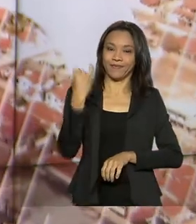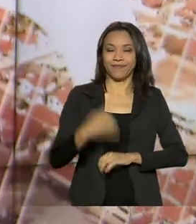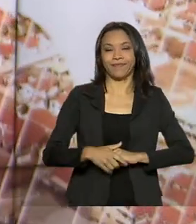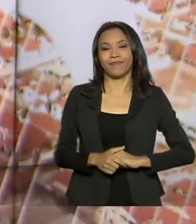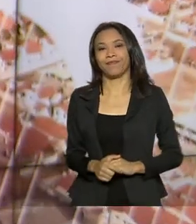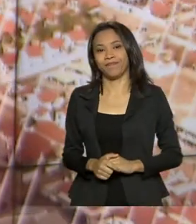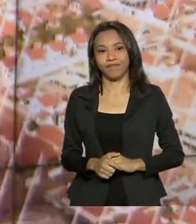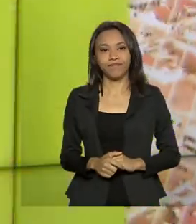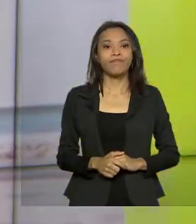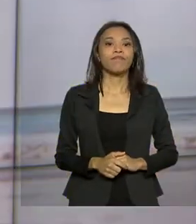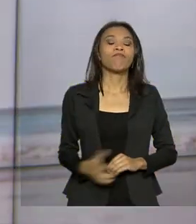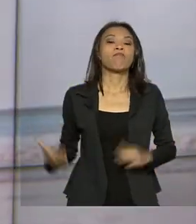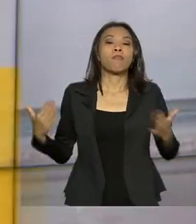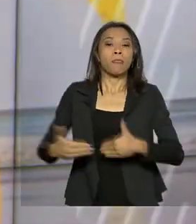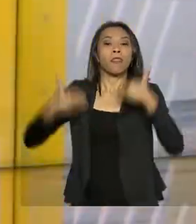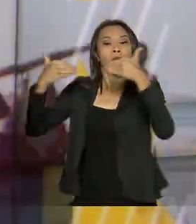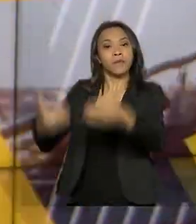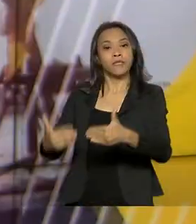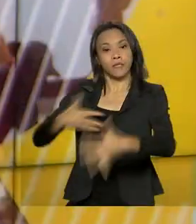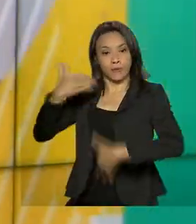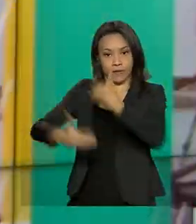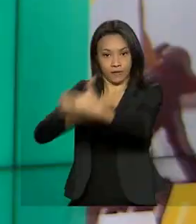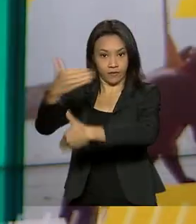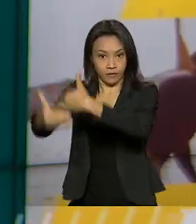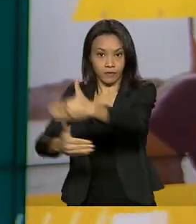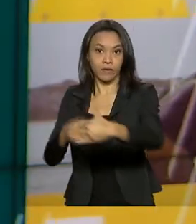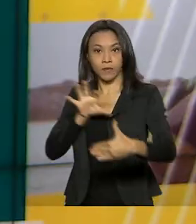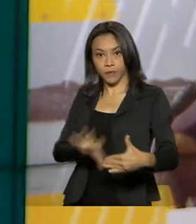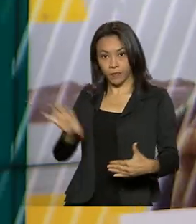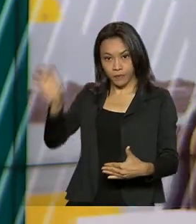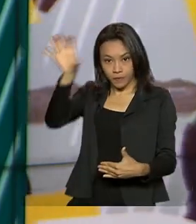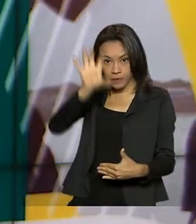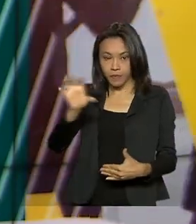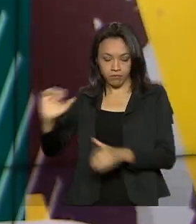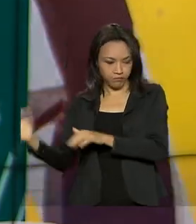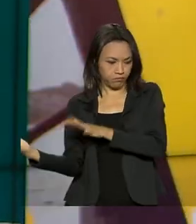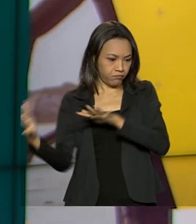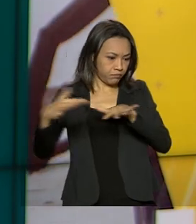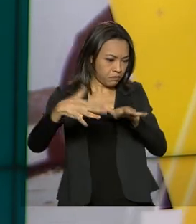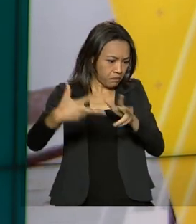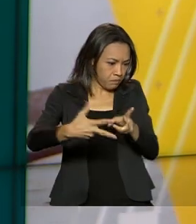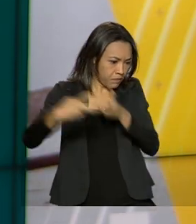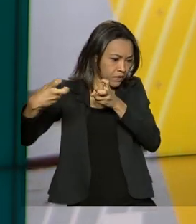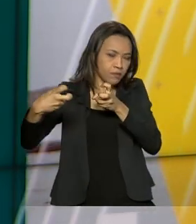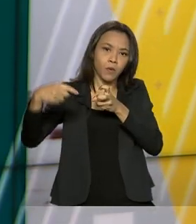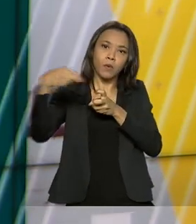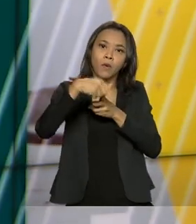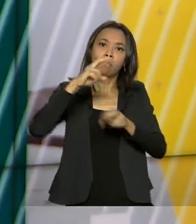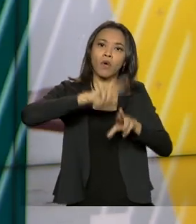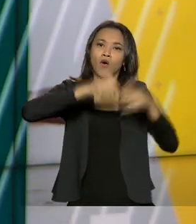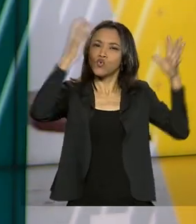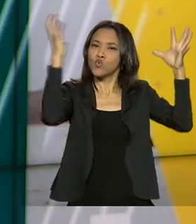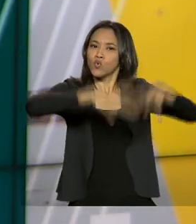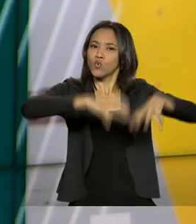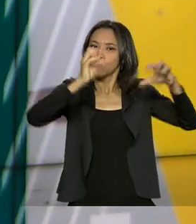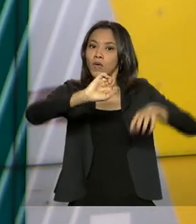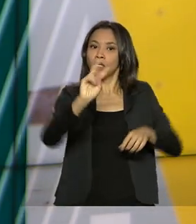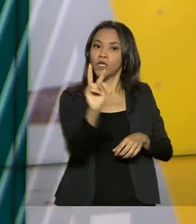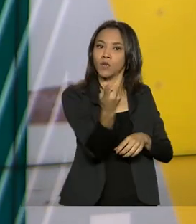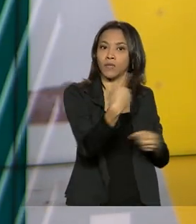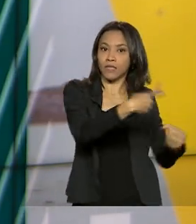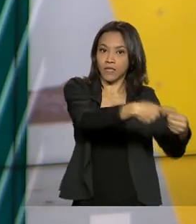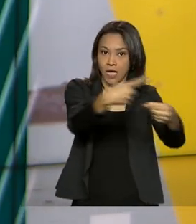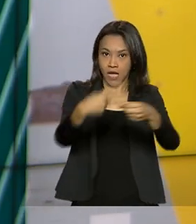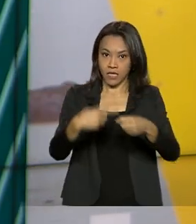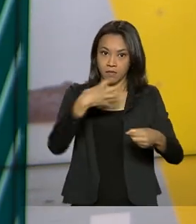O Ministério do Desenvolvimento Regional reconheceu a situação de emergência por conta das chuvas em mais duas cidades da